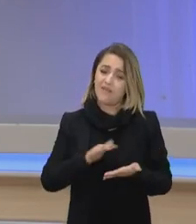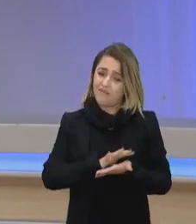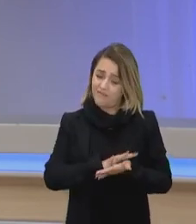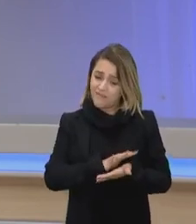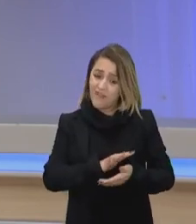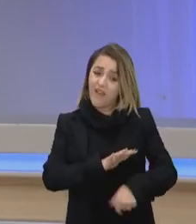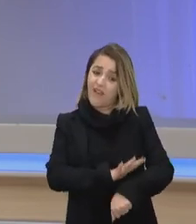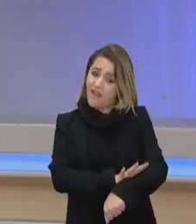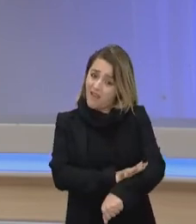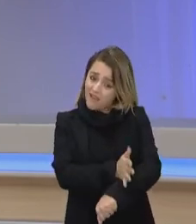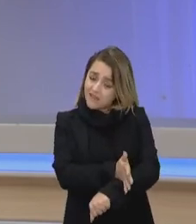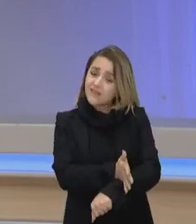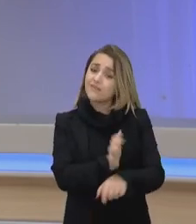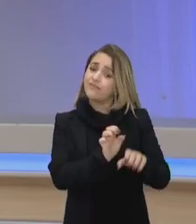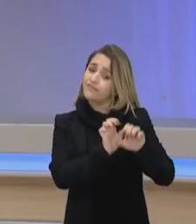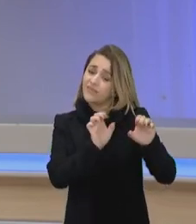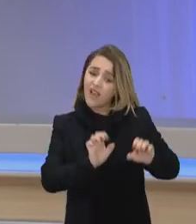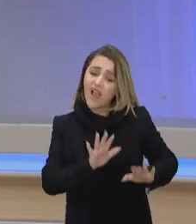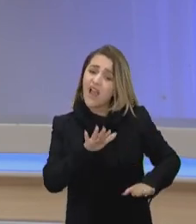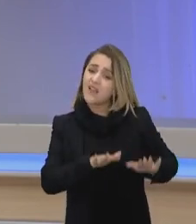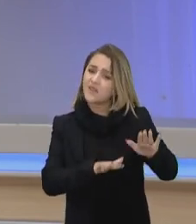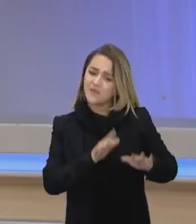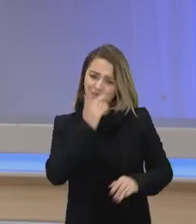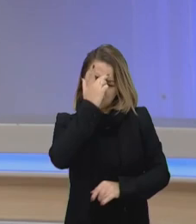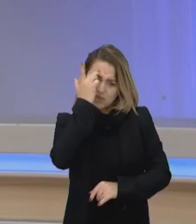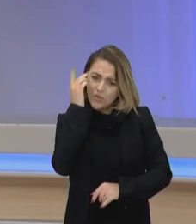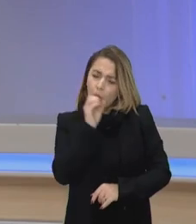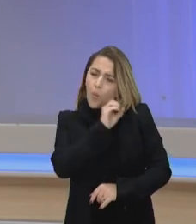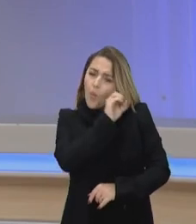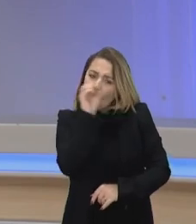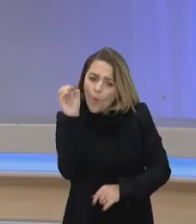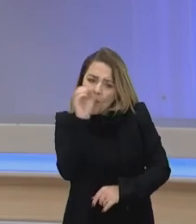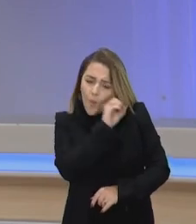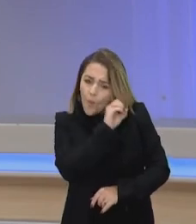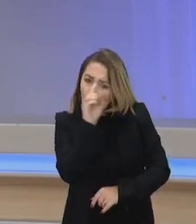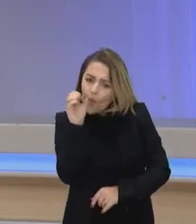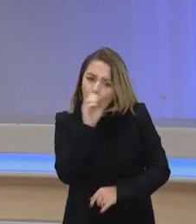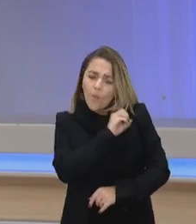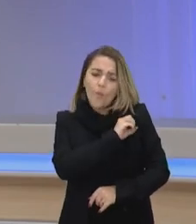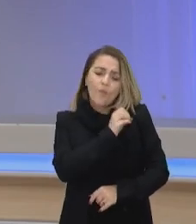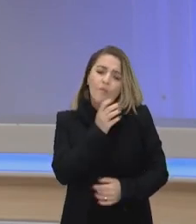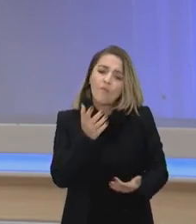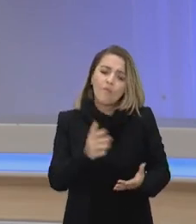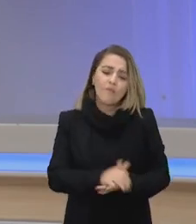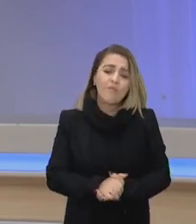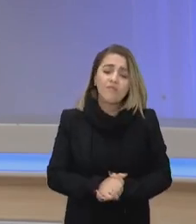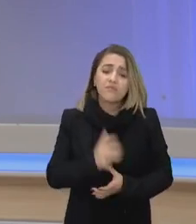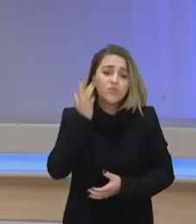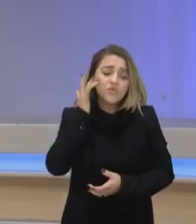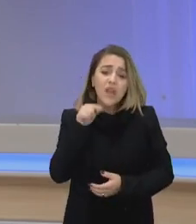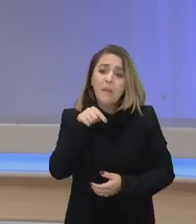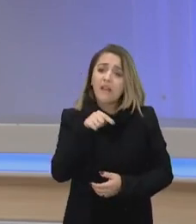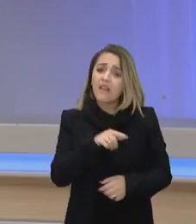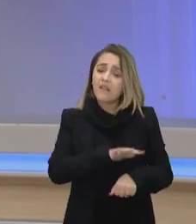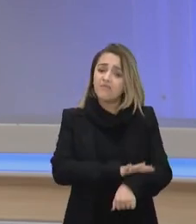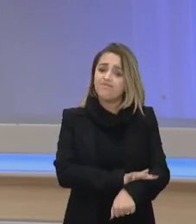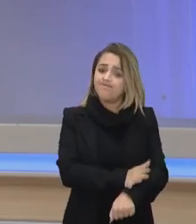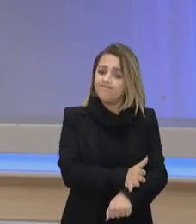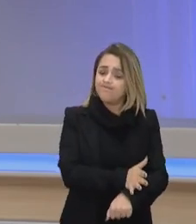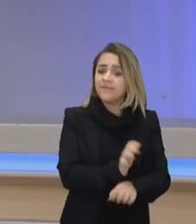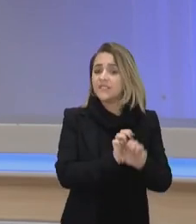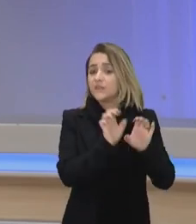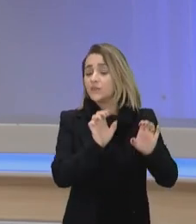as pessoas às vezes não sabem nem dar esse nome aí elas não sabem nem dizer nós vivemos um racismo estrutural mas o mais